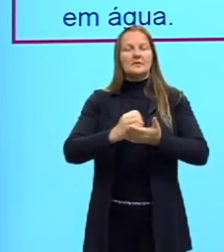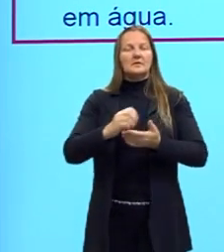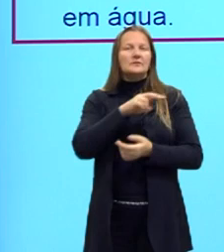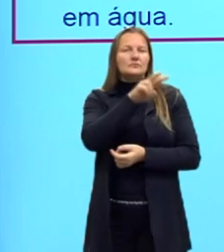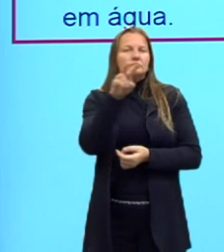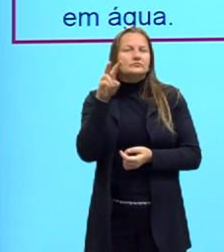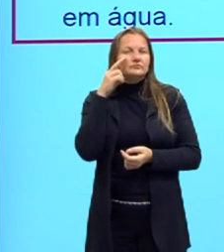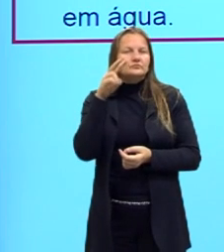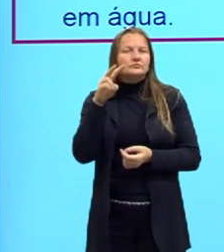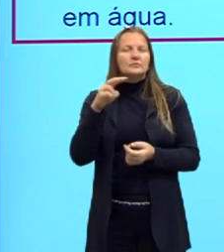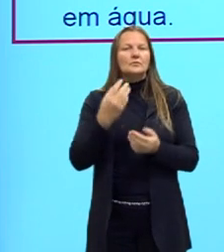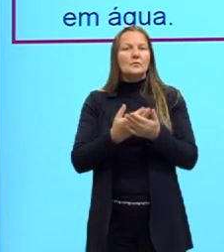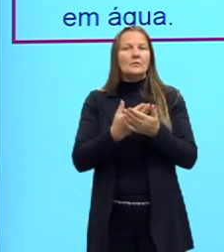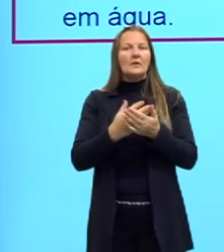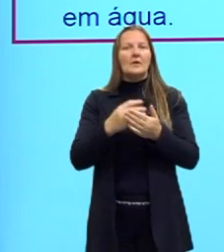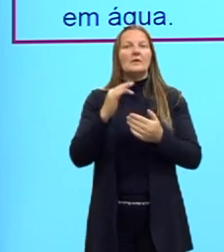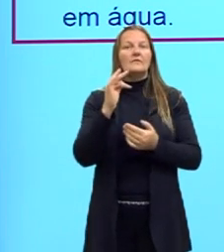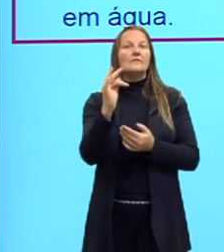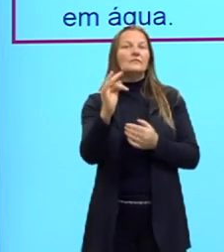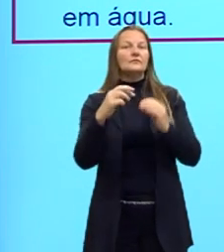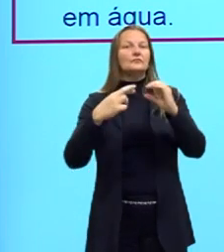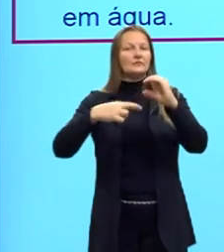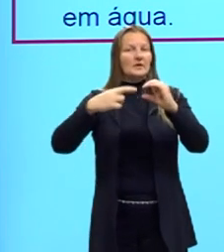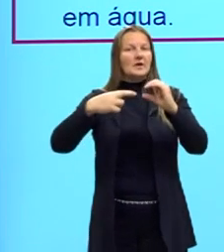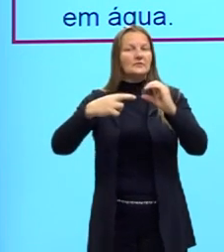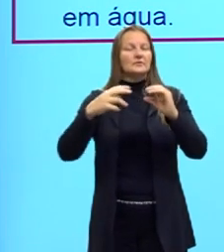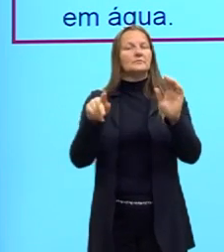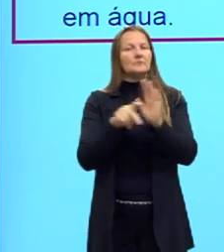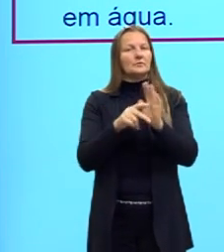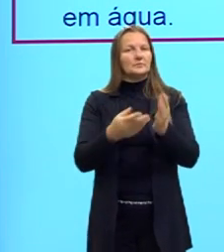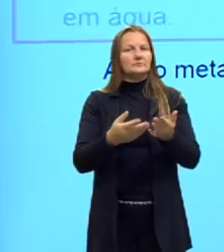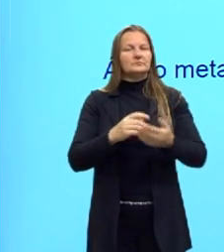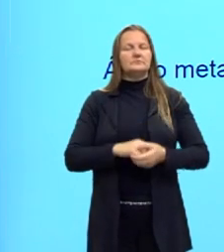aula de reações orgânicas, certo?